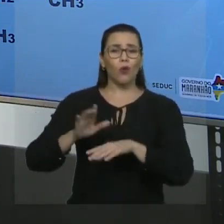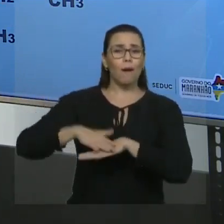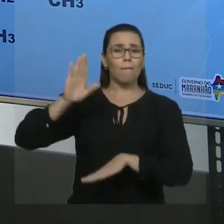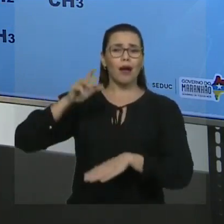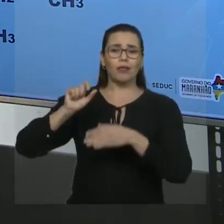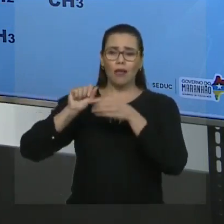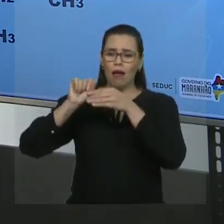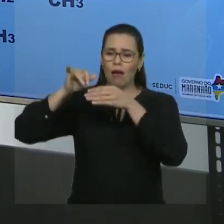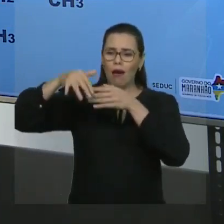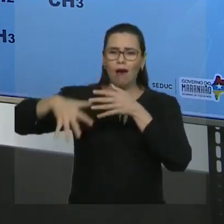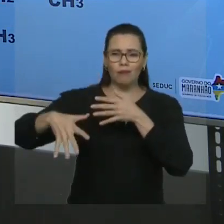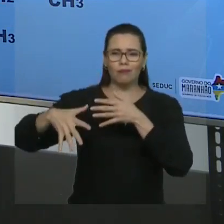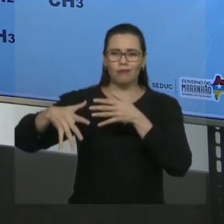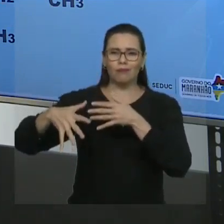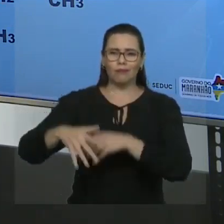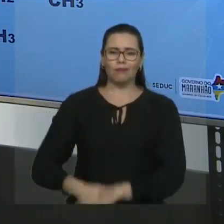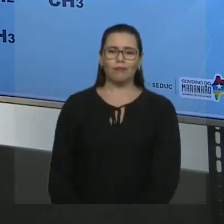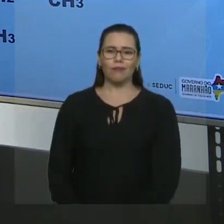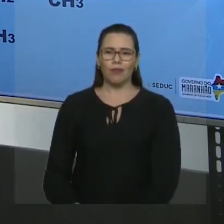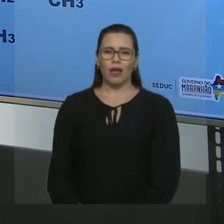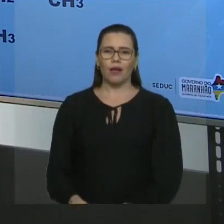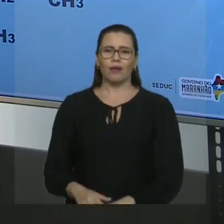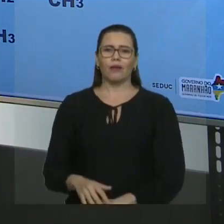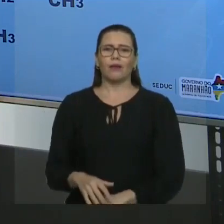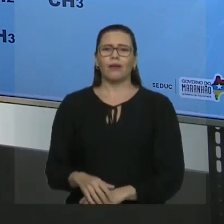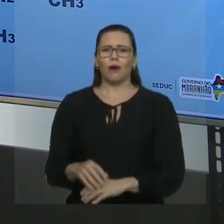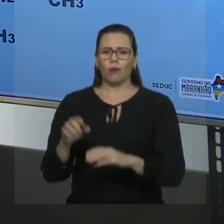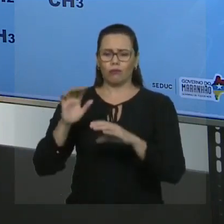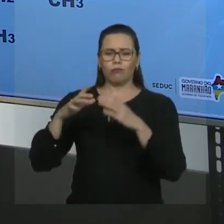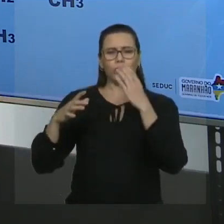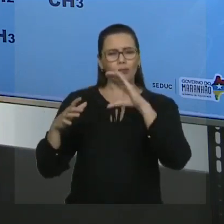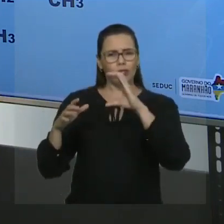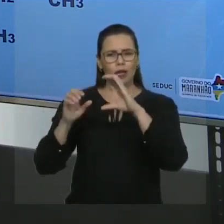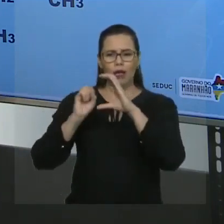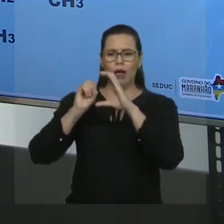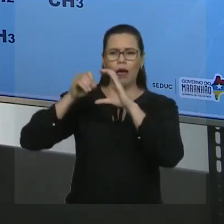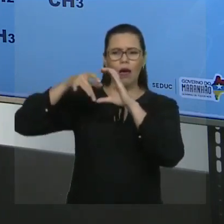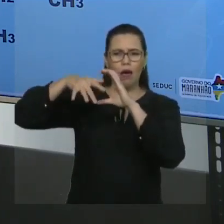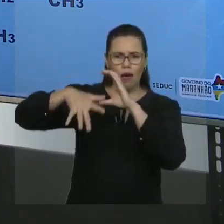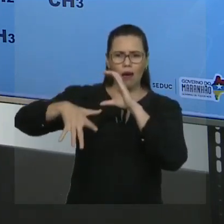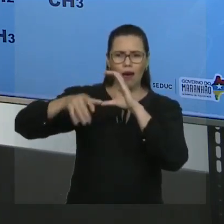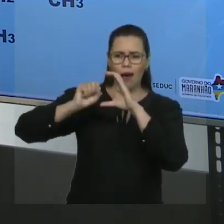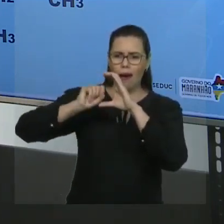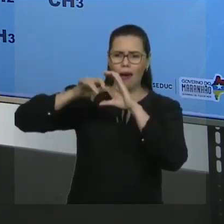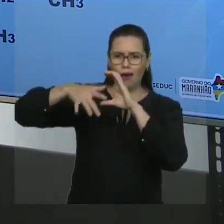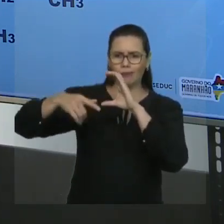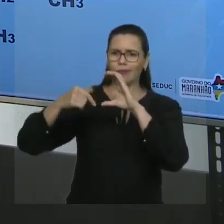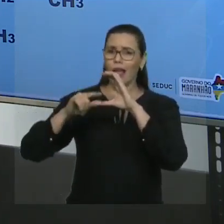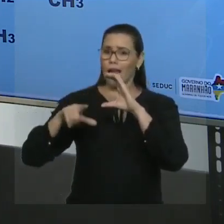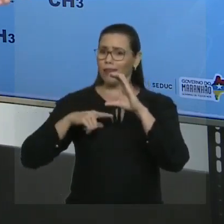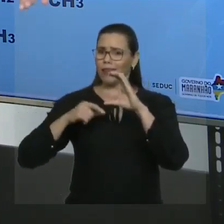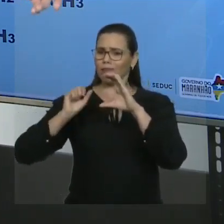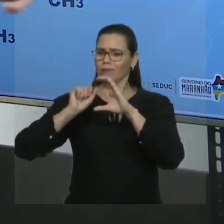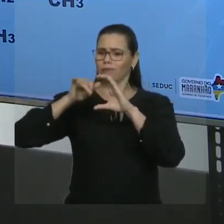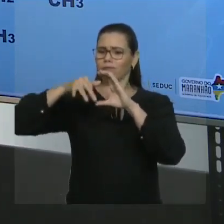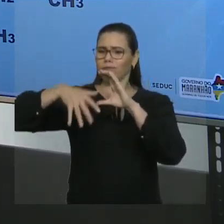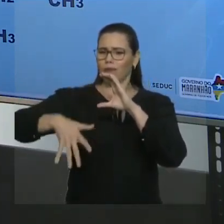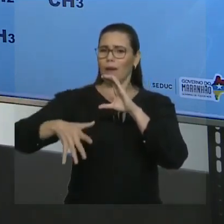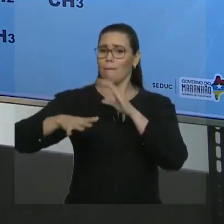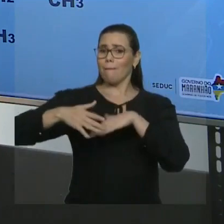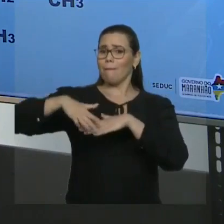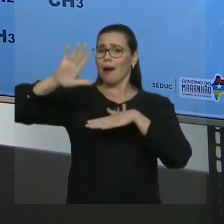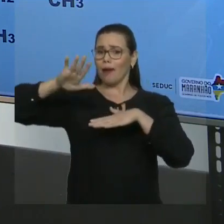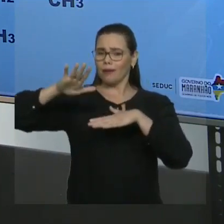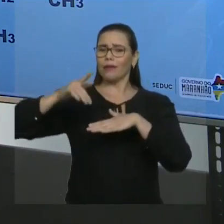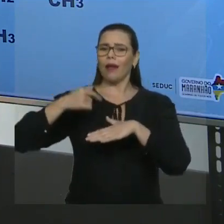Então, esta cadeia, observando ela, a maior sequência de carbonos e mais ramificada, é esta cadeia que a acabou de mostrar aqui.